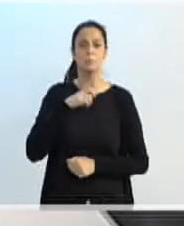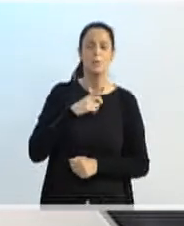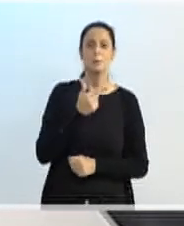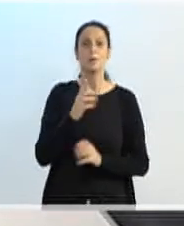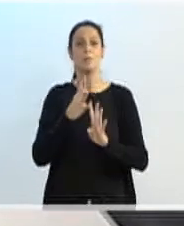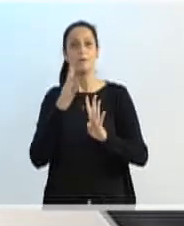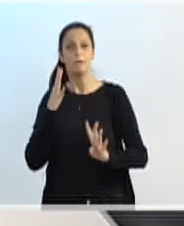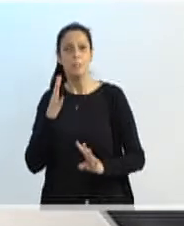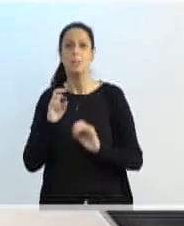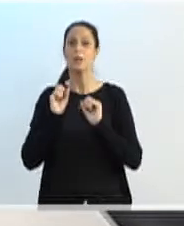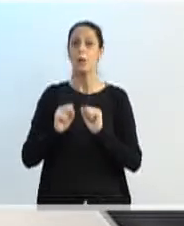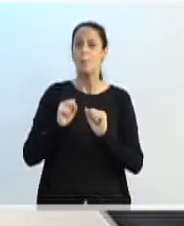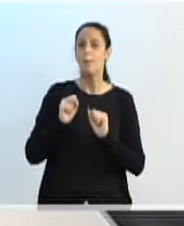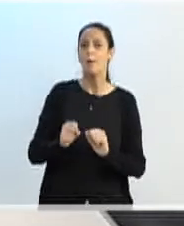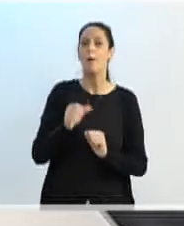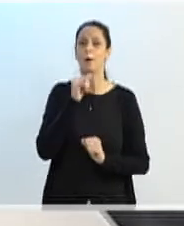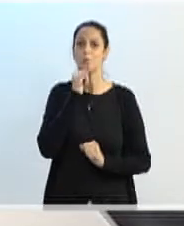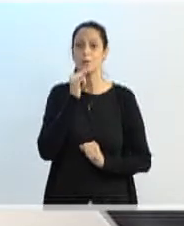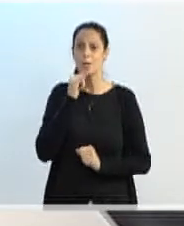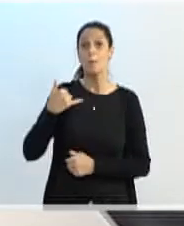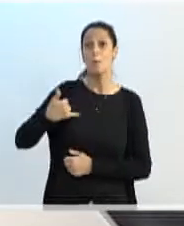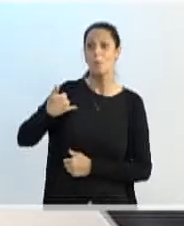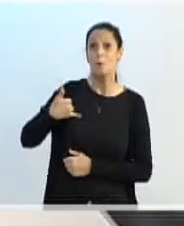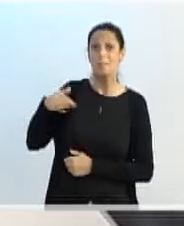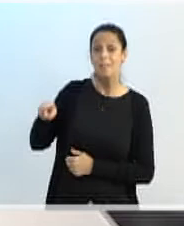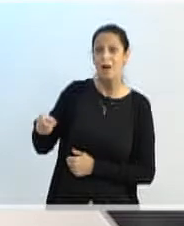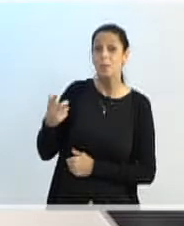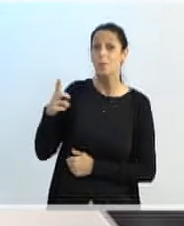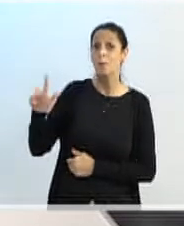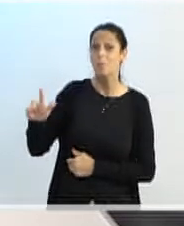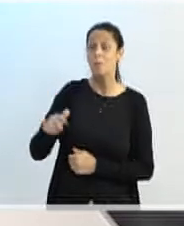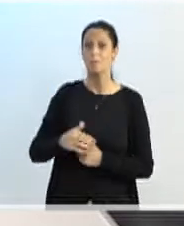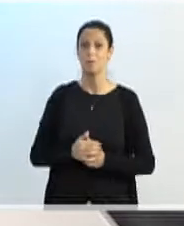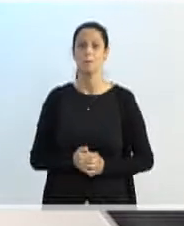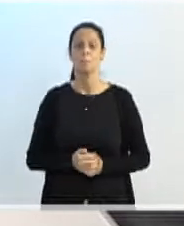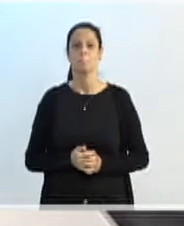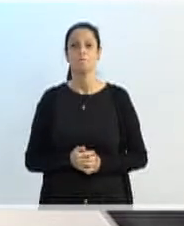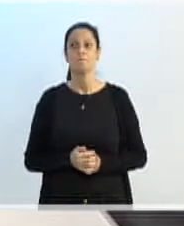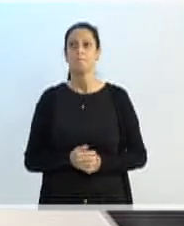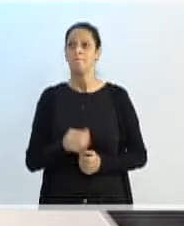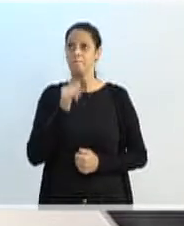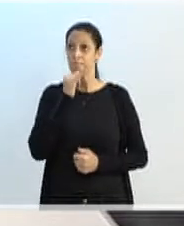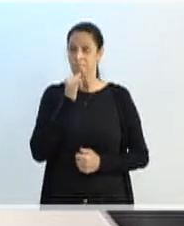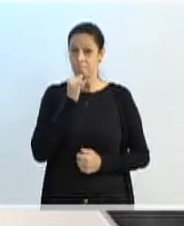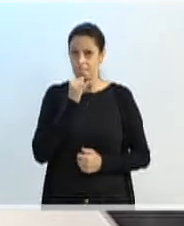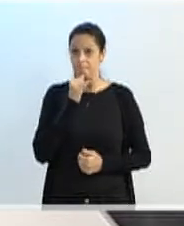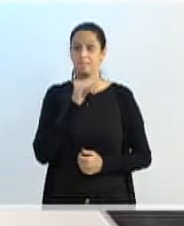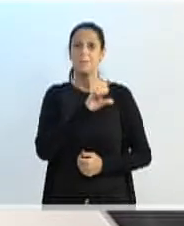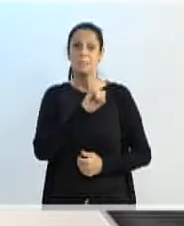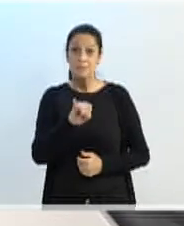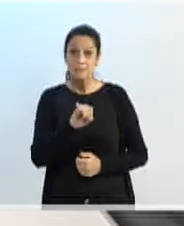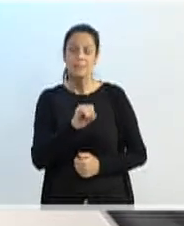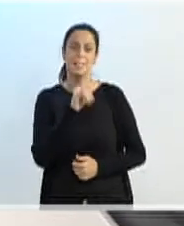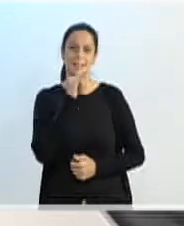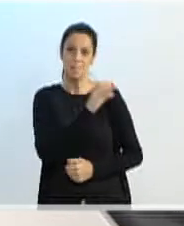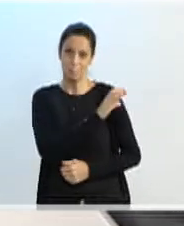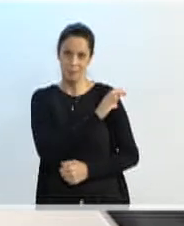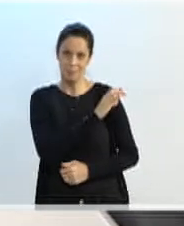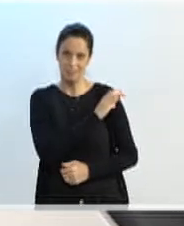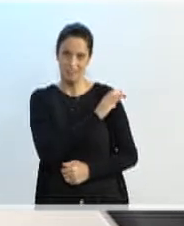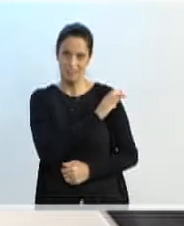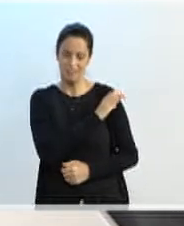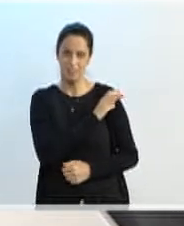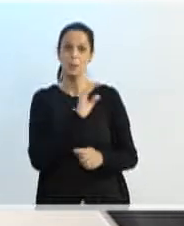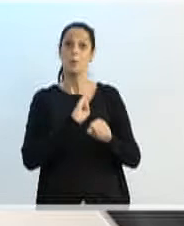a gente pode mandar de uma outra idade, no caso, né? Nesse caso aqui, se o CI ou uma tribese nos informar que, nesse